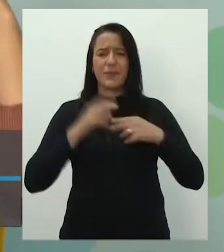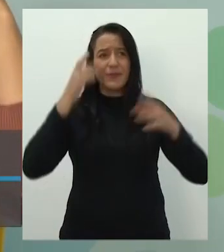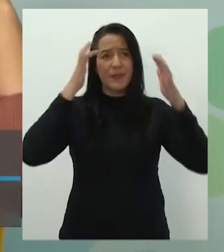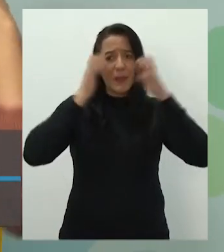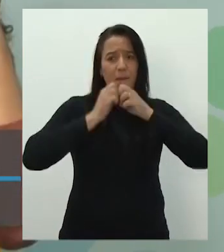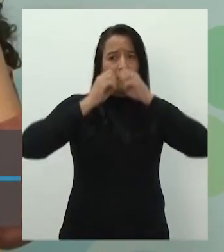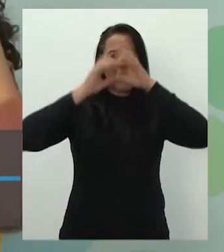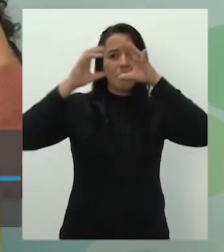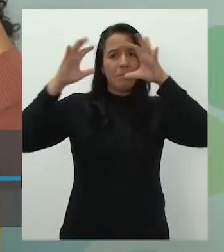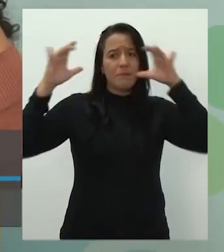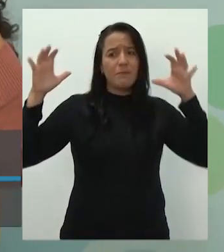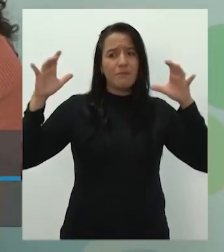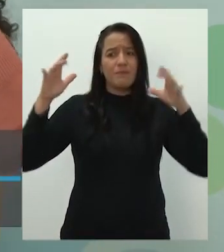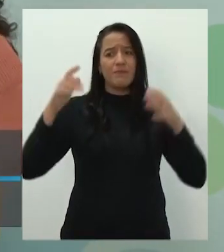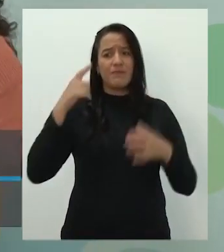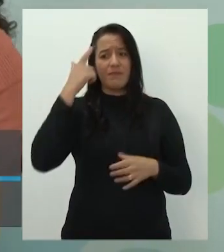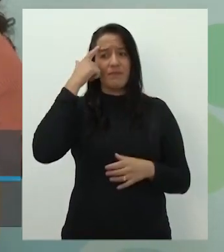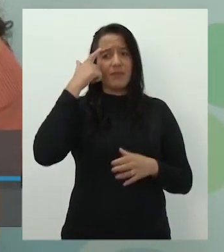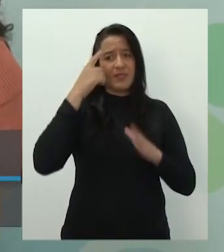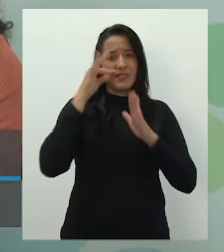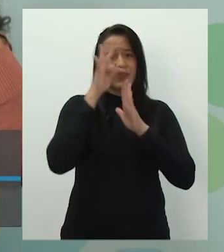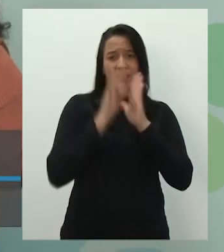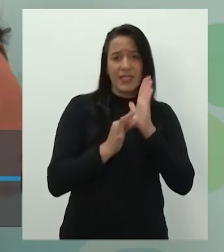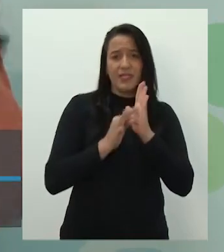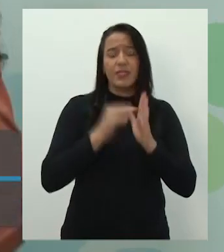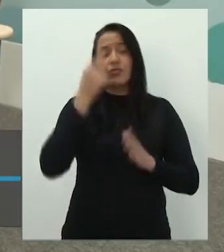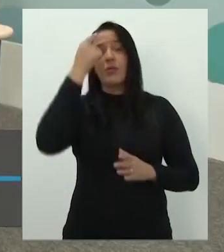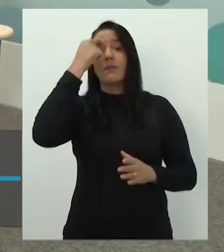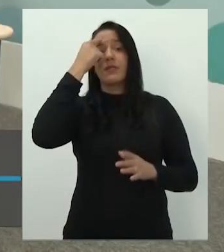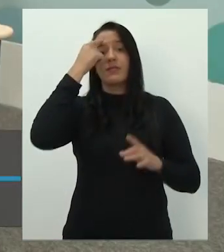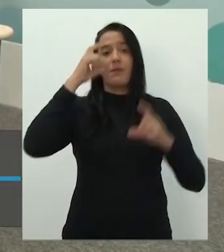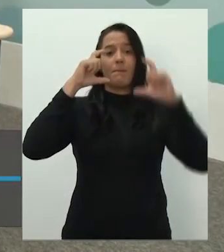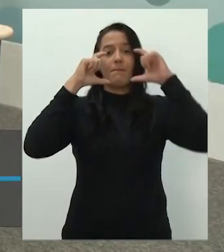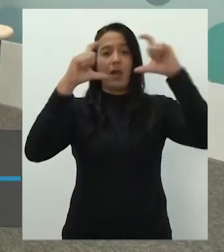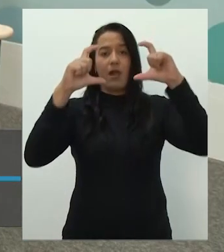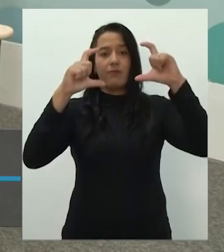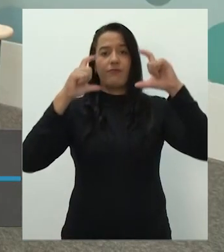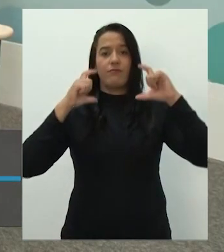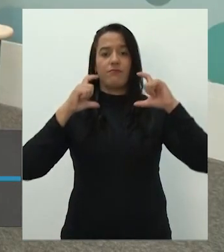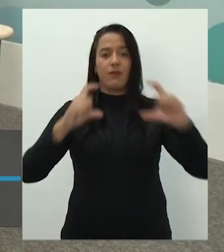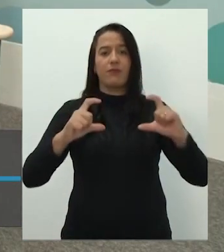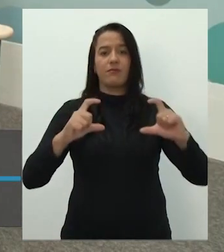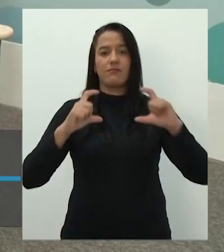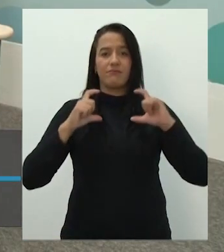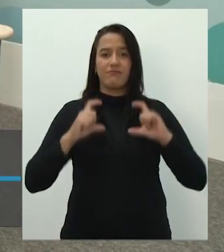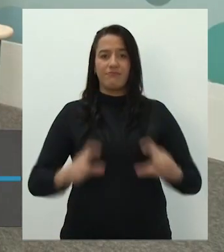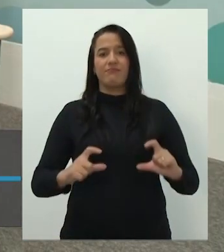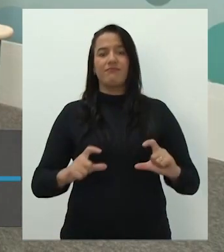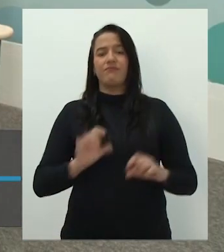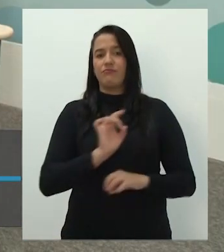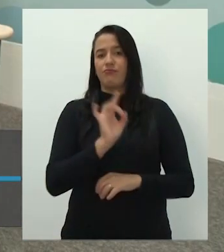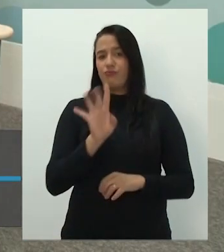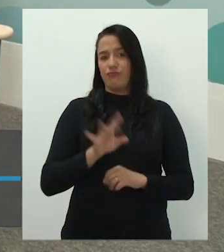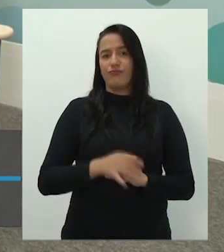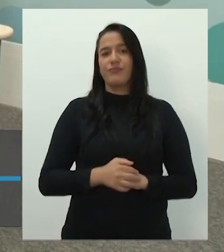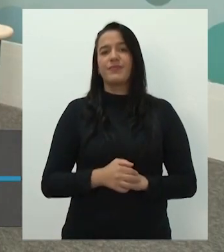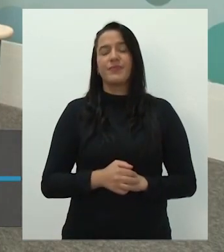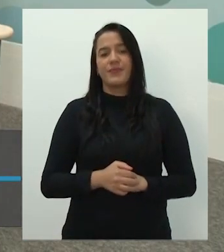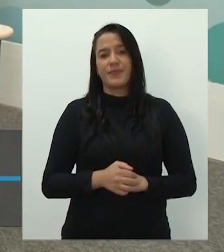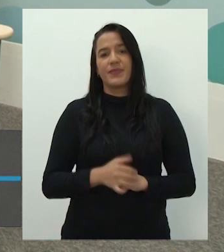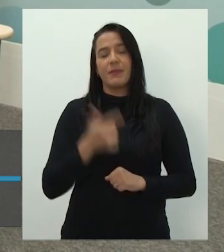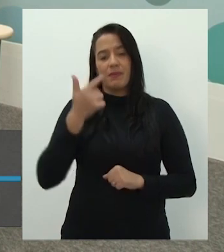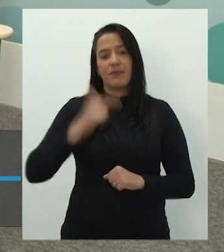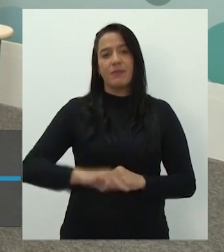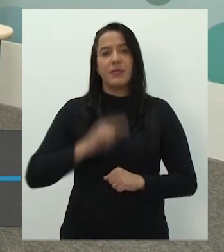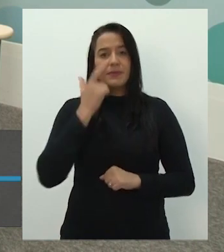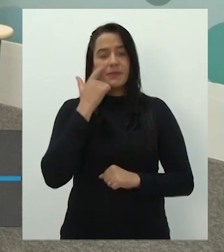em texto, texto, ele já vem na cabeça, parágrafo, parágrafo, parágrafo, é, é isso que vem, não é? Sim, deixa eu ver, tem mais, é o